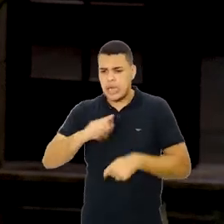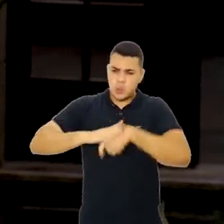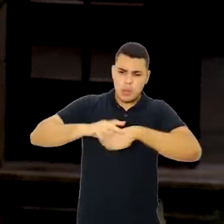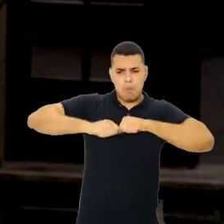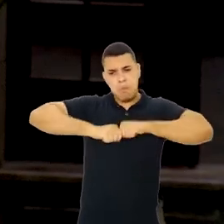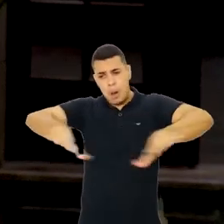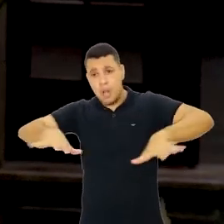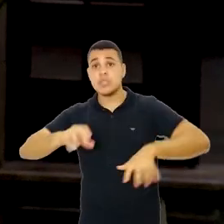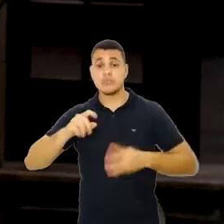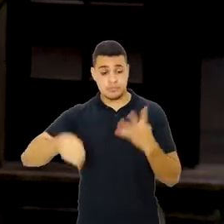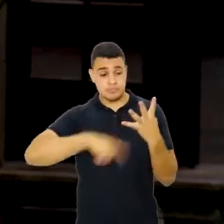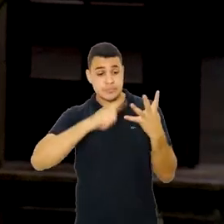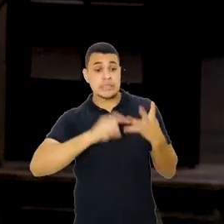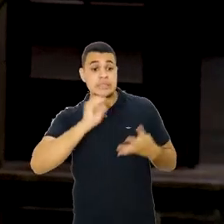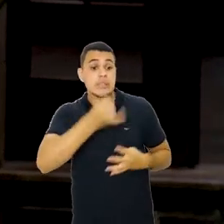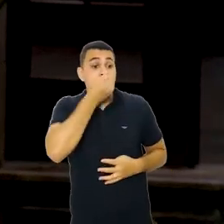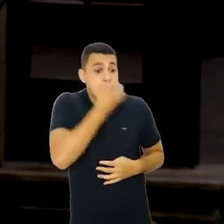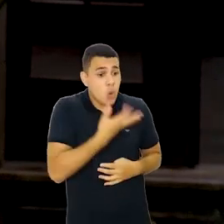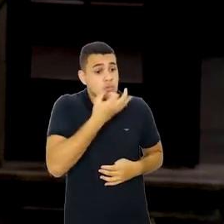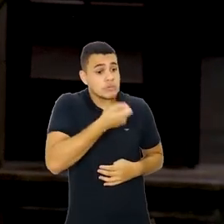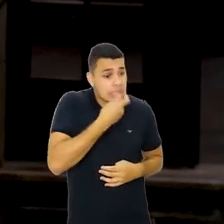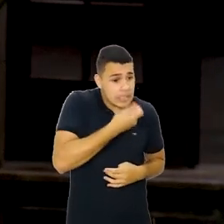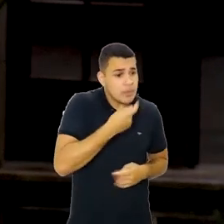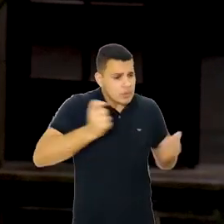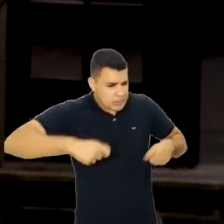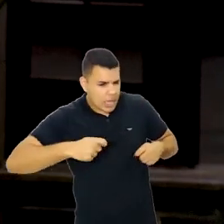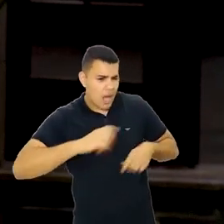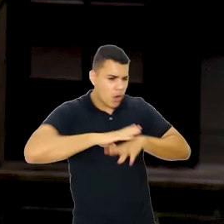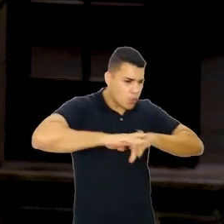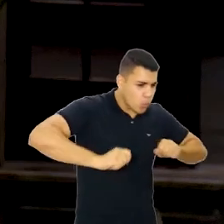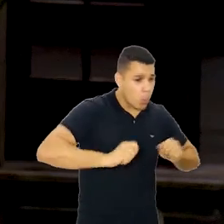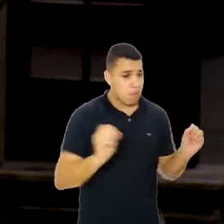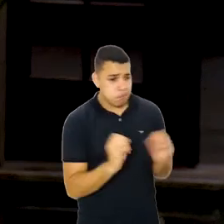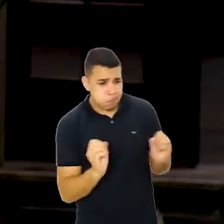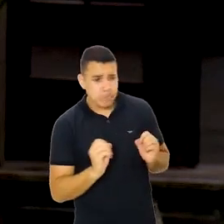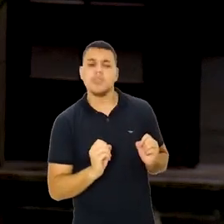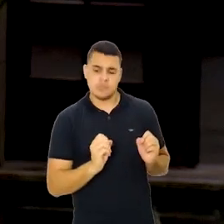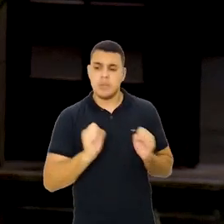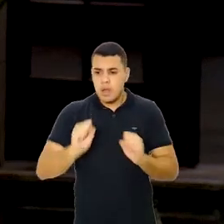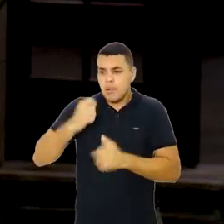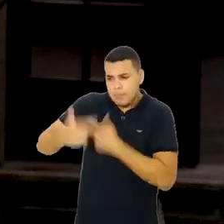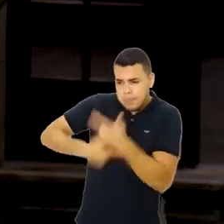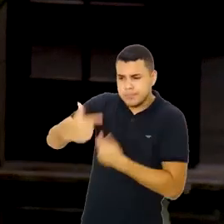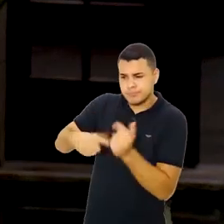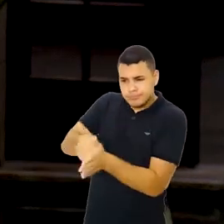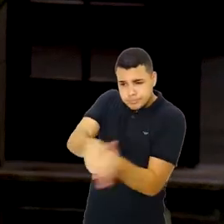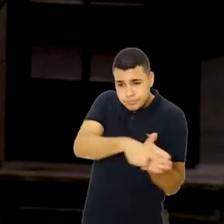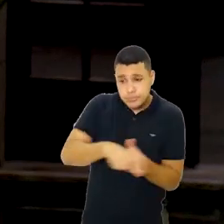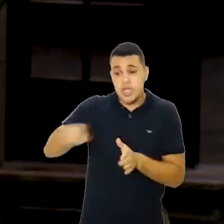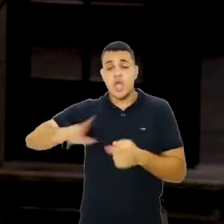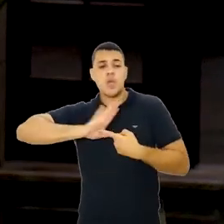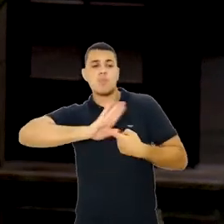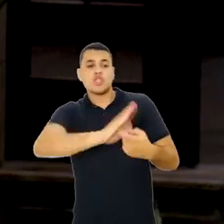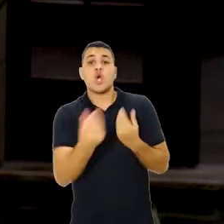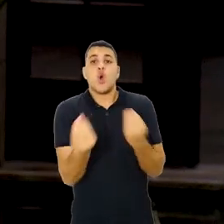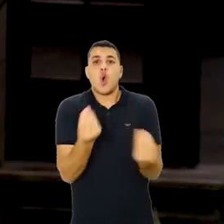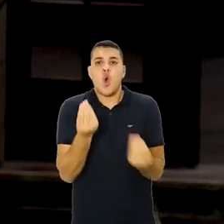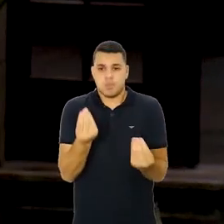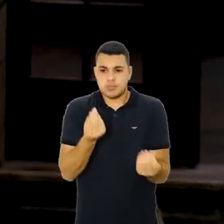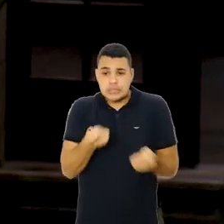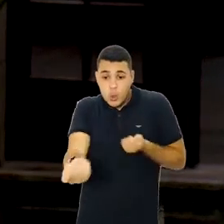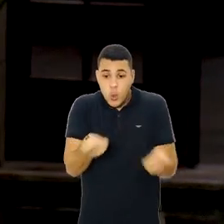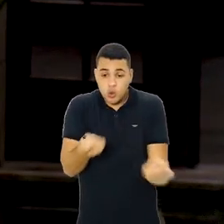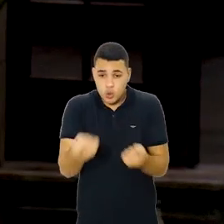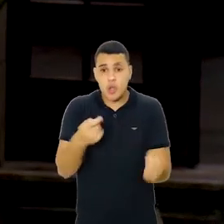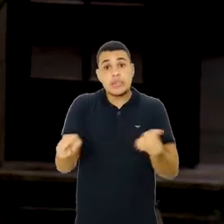avaliar as intervenções, se elas foram eficientes ou não, e aí auxilia no planejamento das ações de saúde, provendo